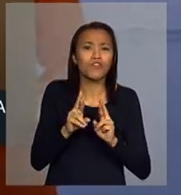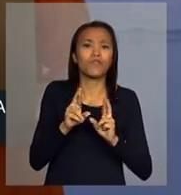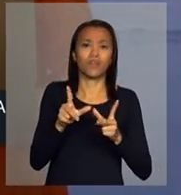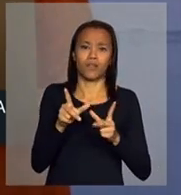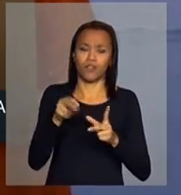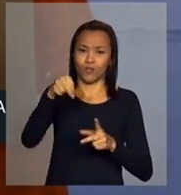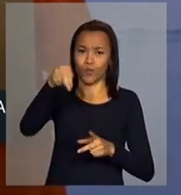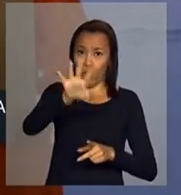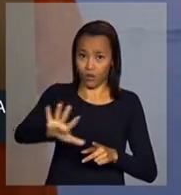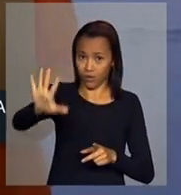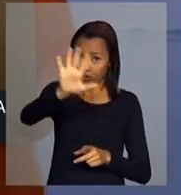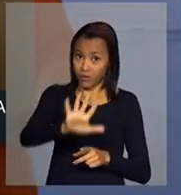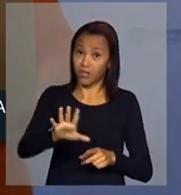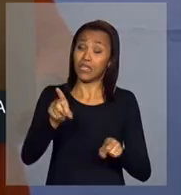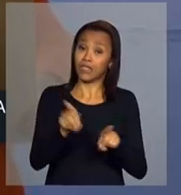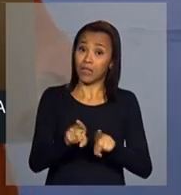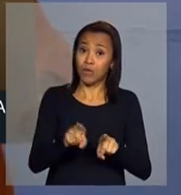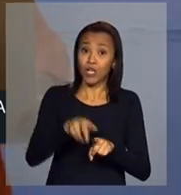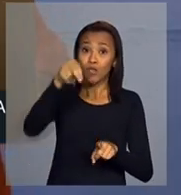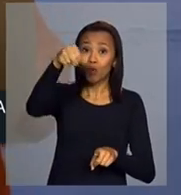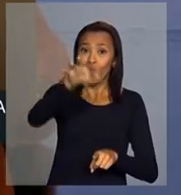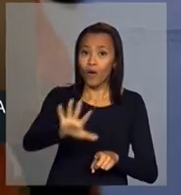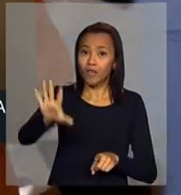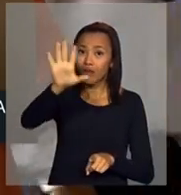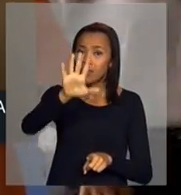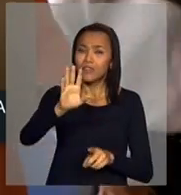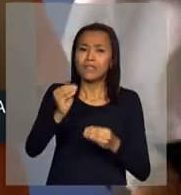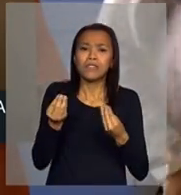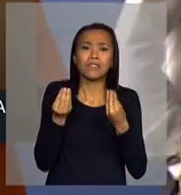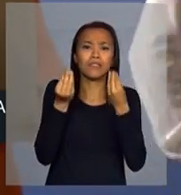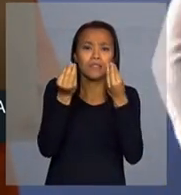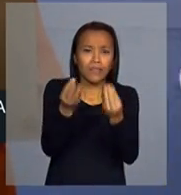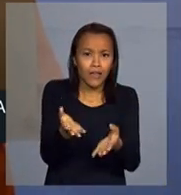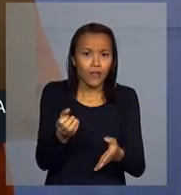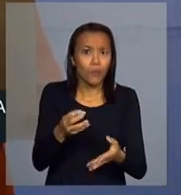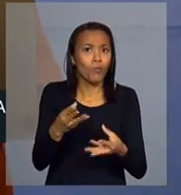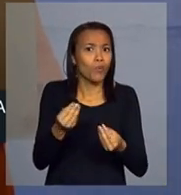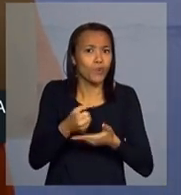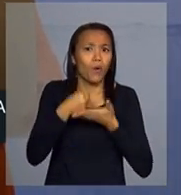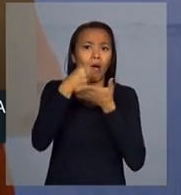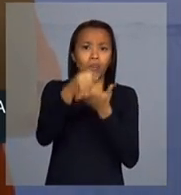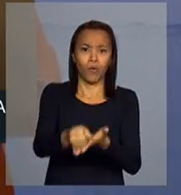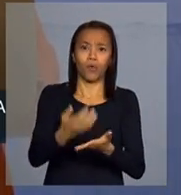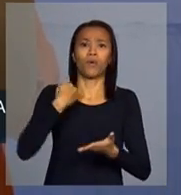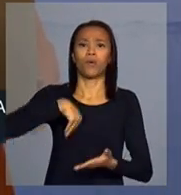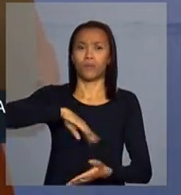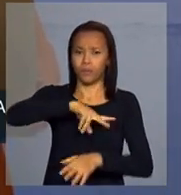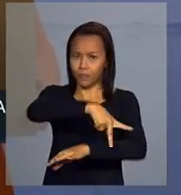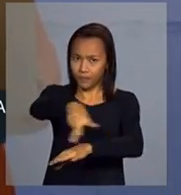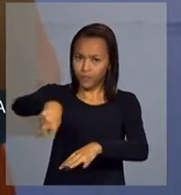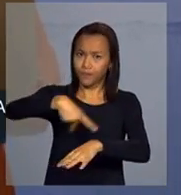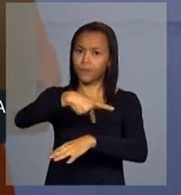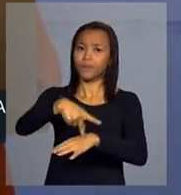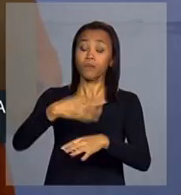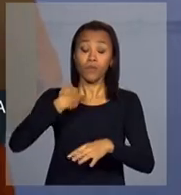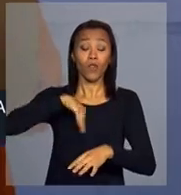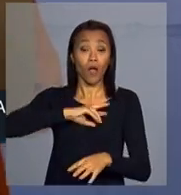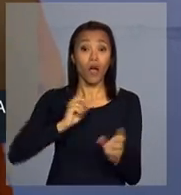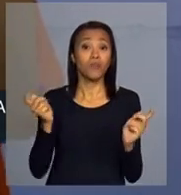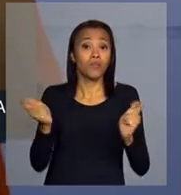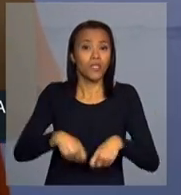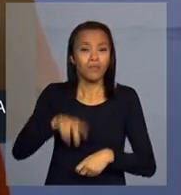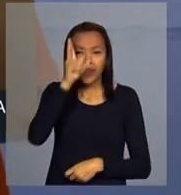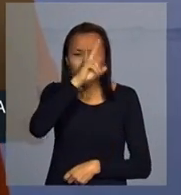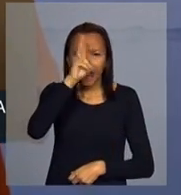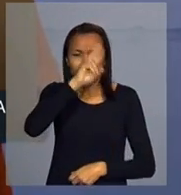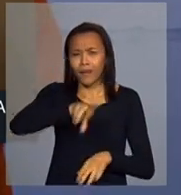que o Nordeste deu grandes contribuições ao nosso país. Nós podemos lembrar de